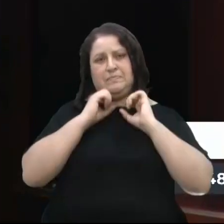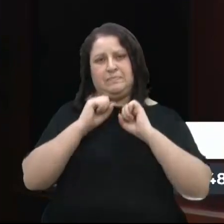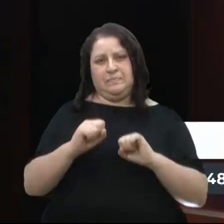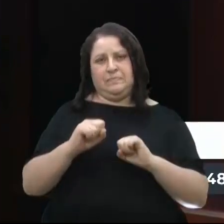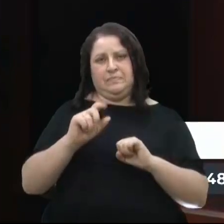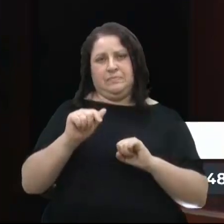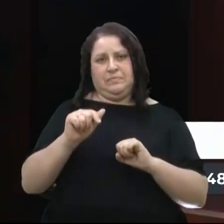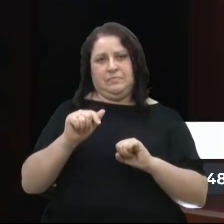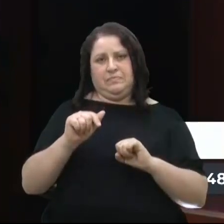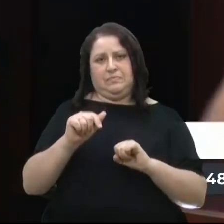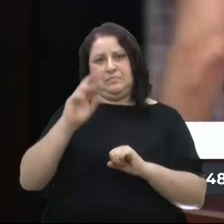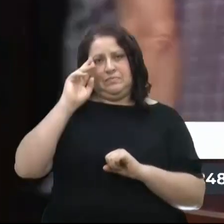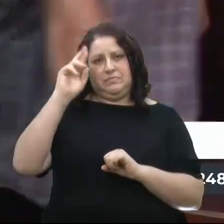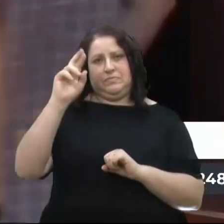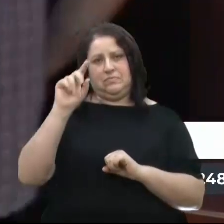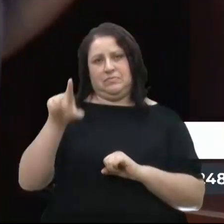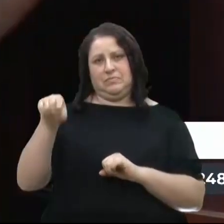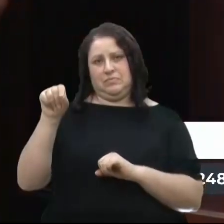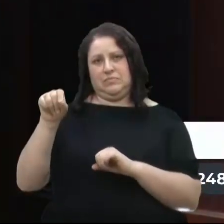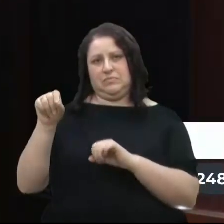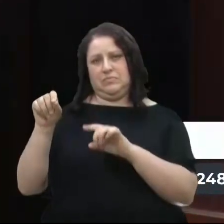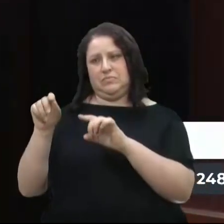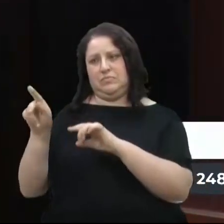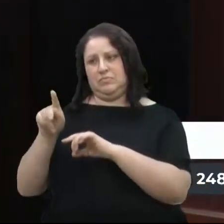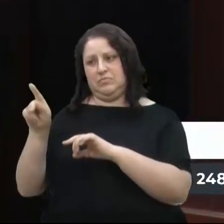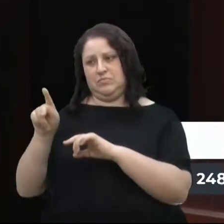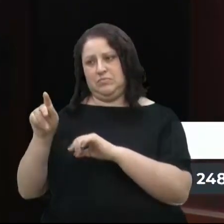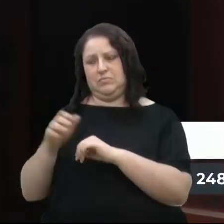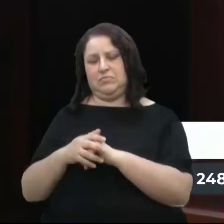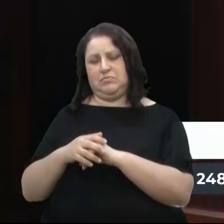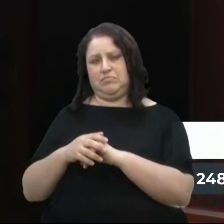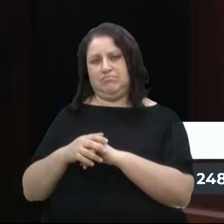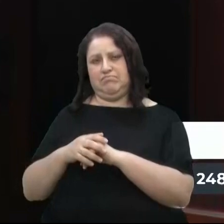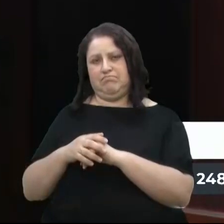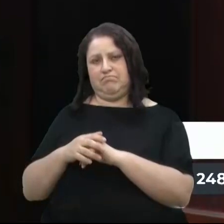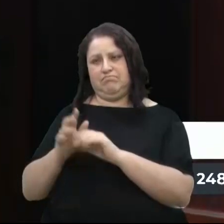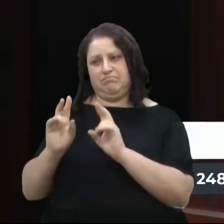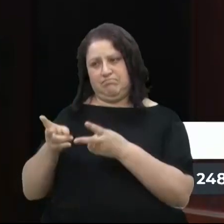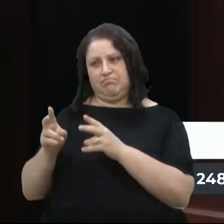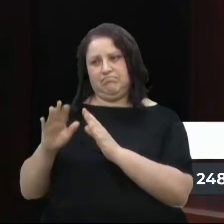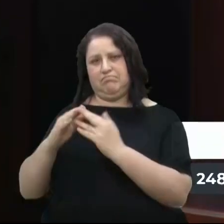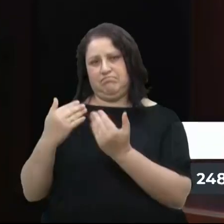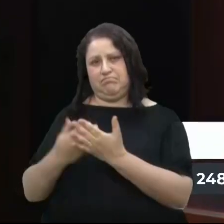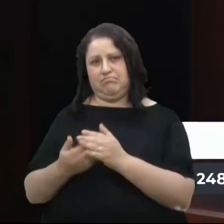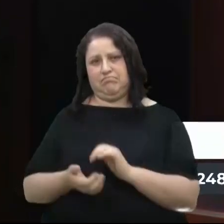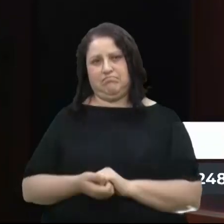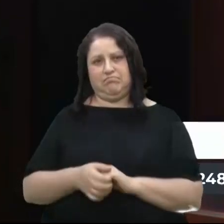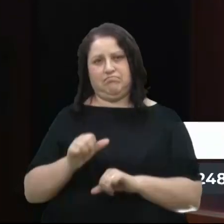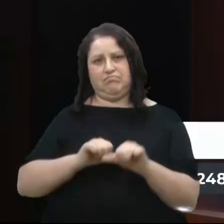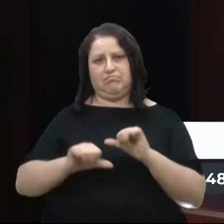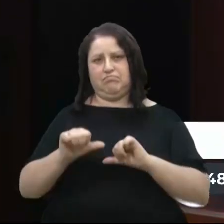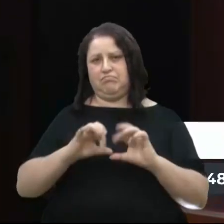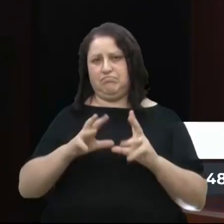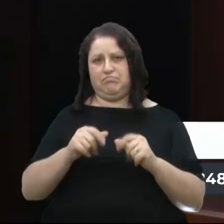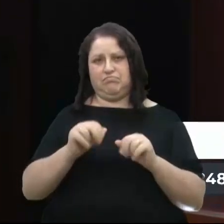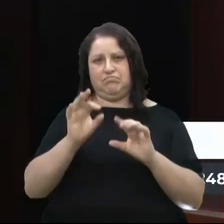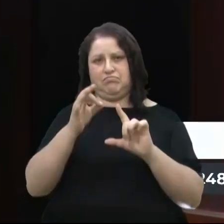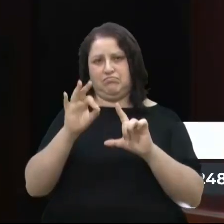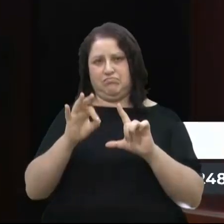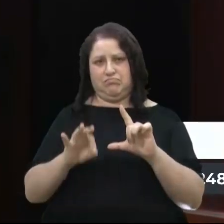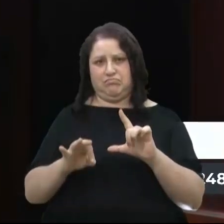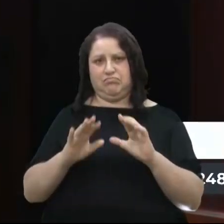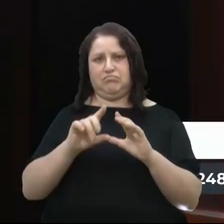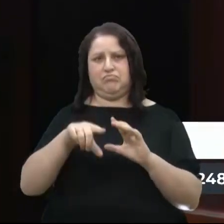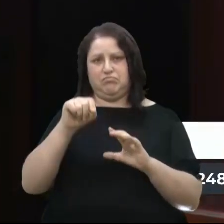indicar alguém do quadro. Então, na verdade, muda toda essa logística de uma escolha de turma que já aconteceu,